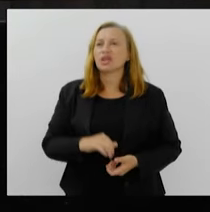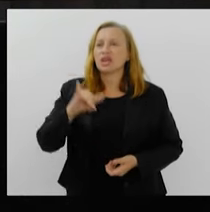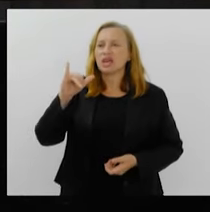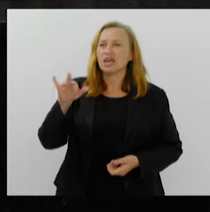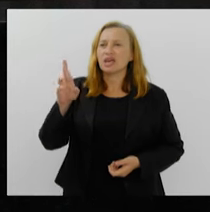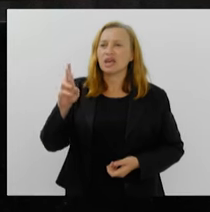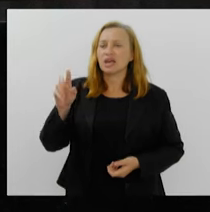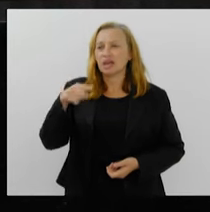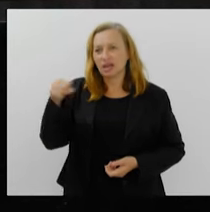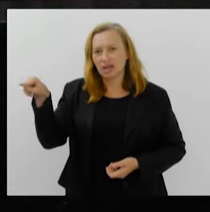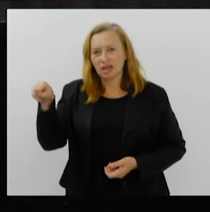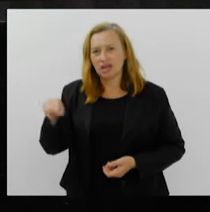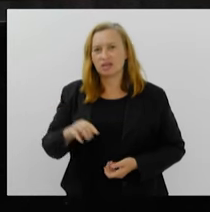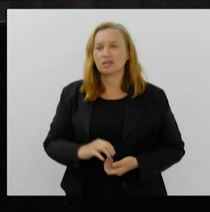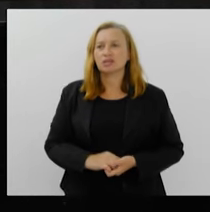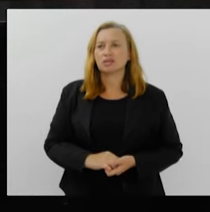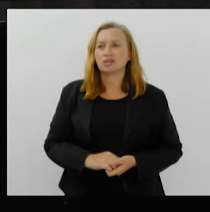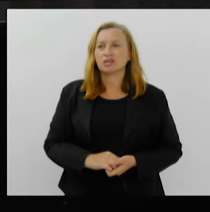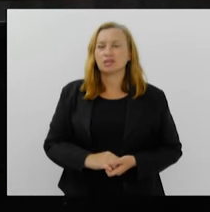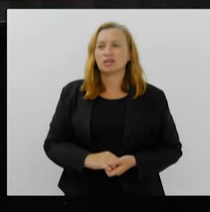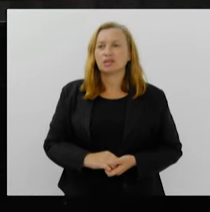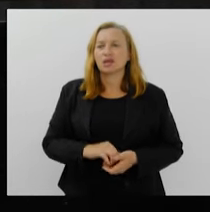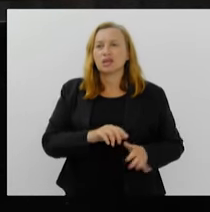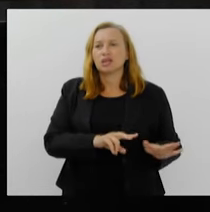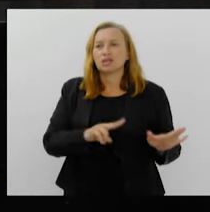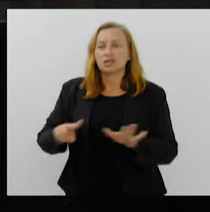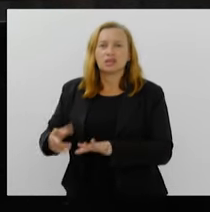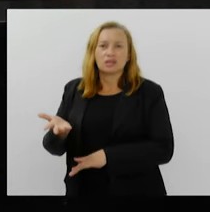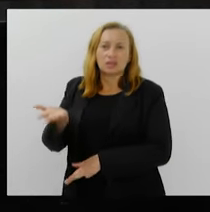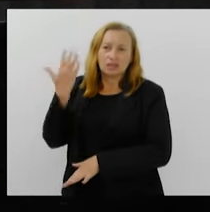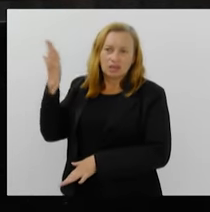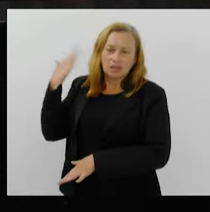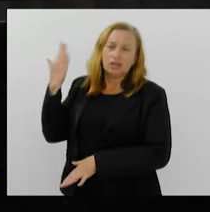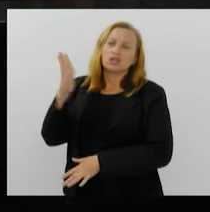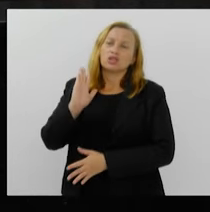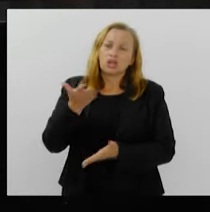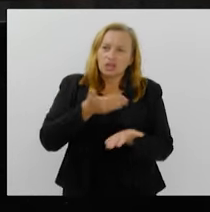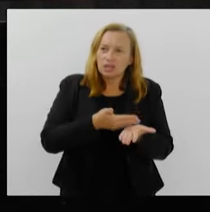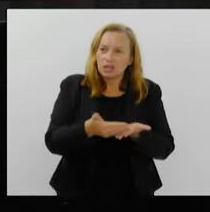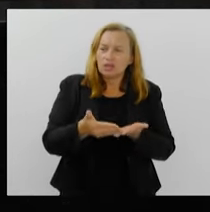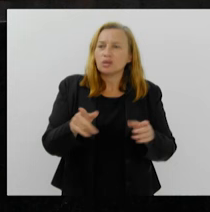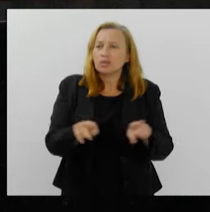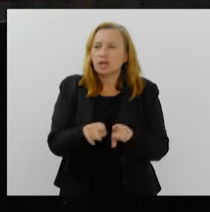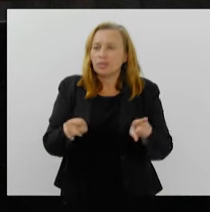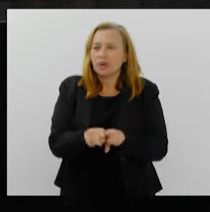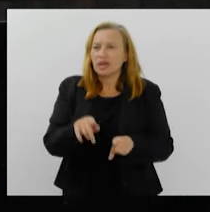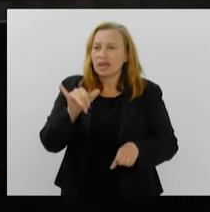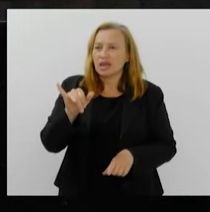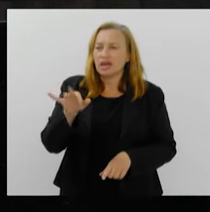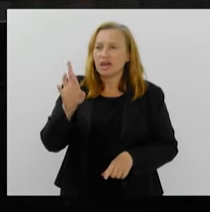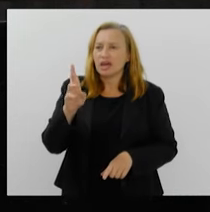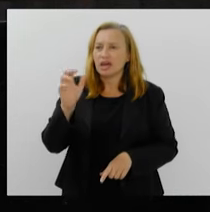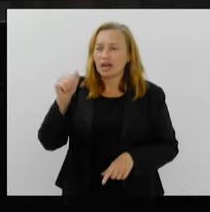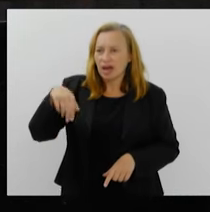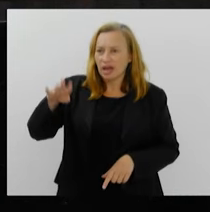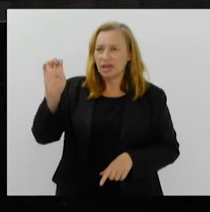e na semana passada já começou também o Iraque a se movimentar.